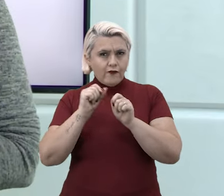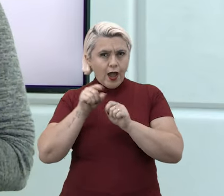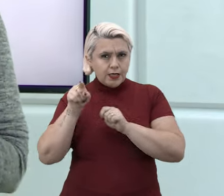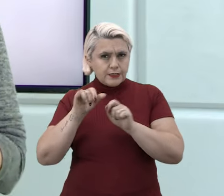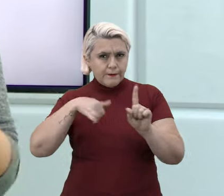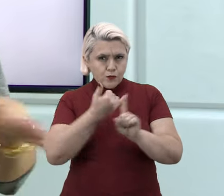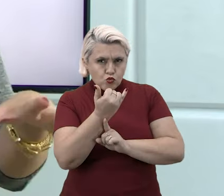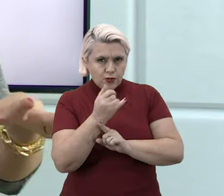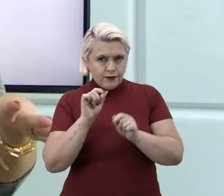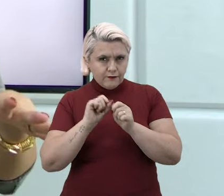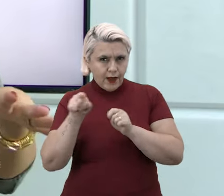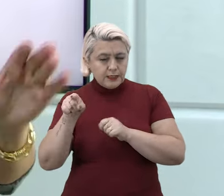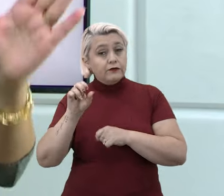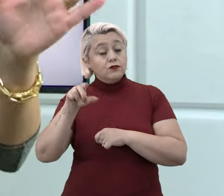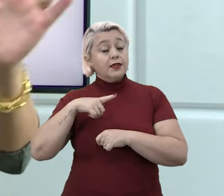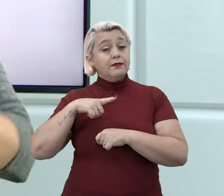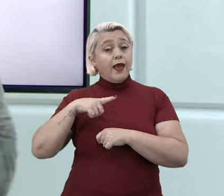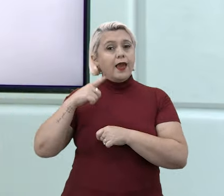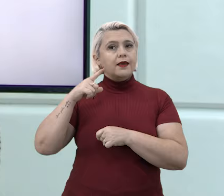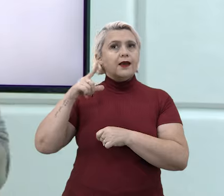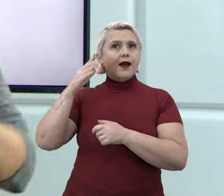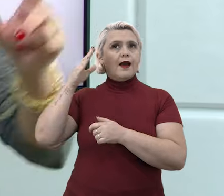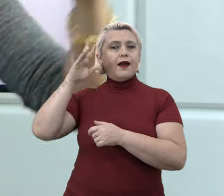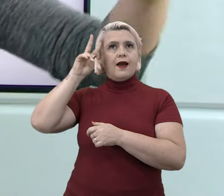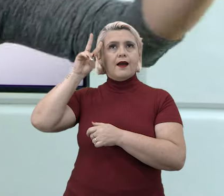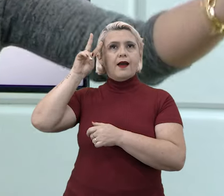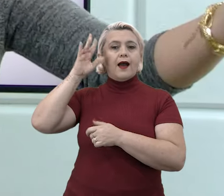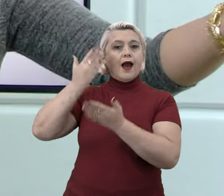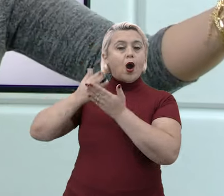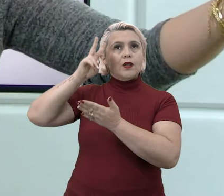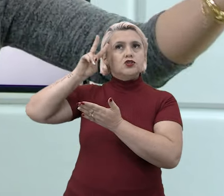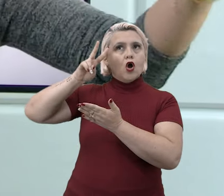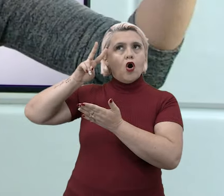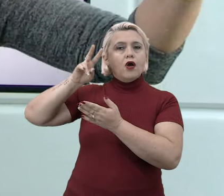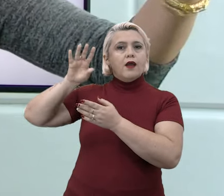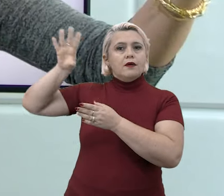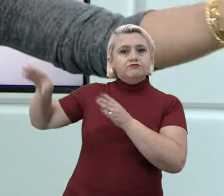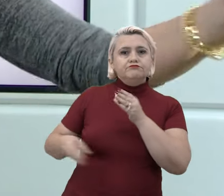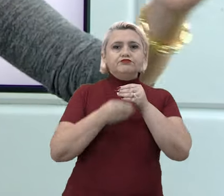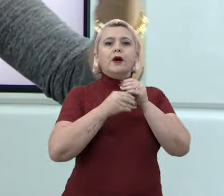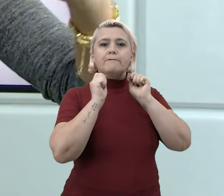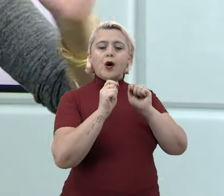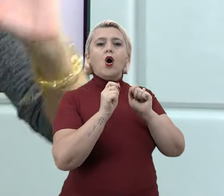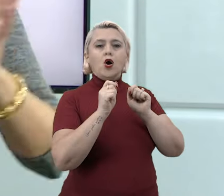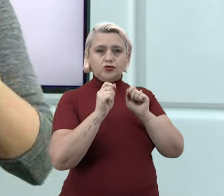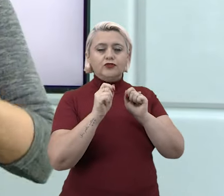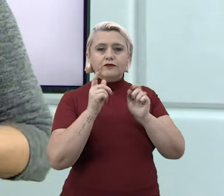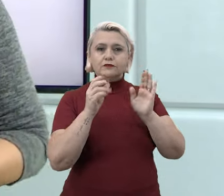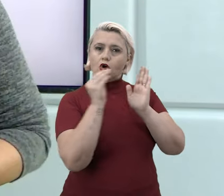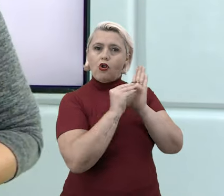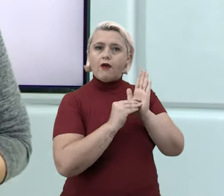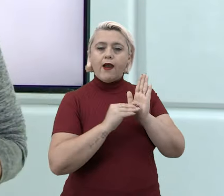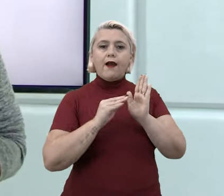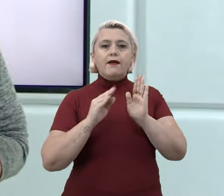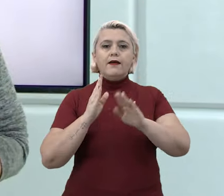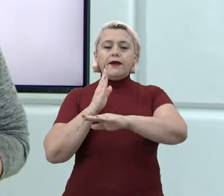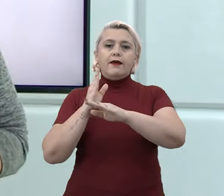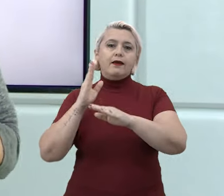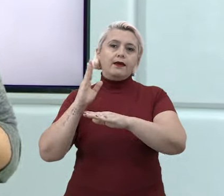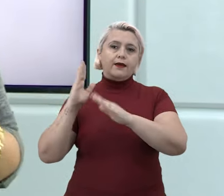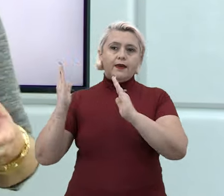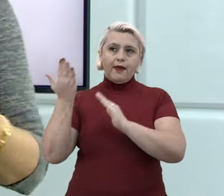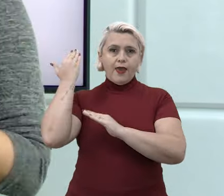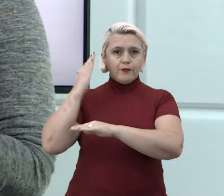algum conhecimento que se trouxe lá da aula de história, você pode colocar, olha, na Idade Média acontecia tal coisa, que seria o equivalente ao nosso bullying